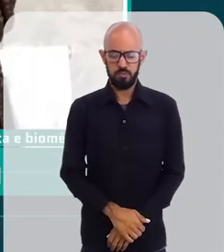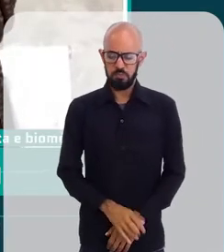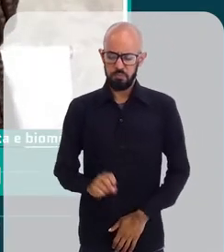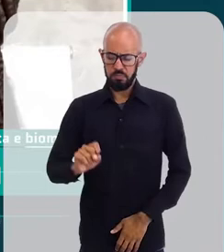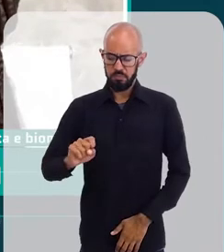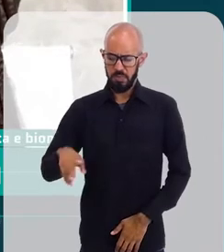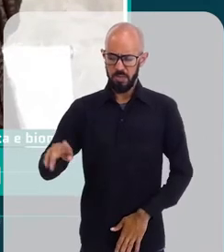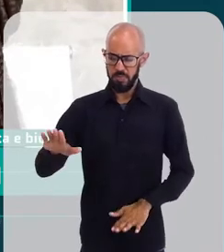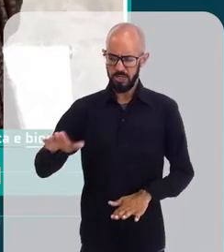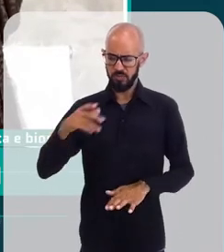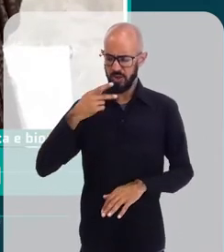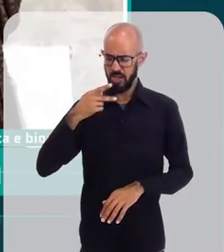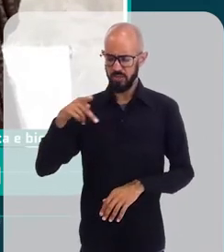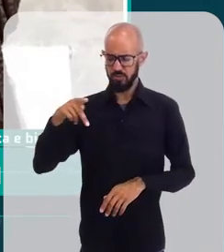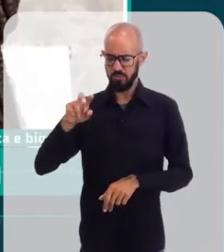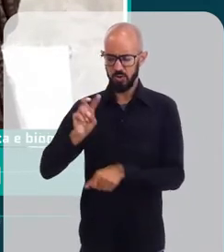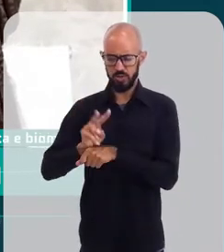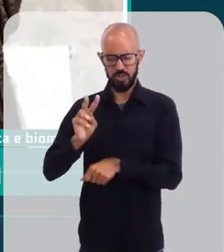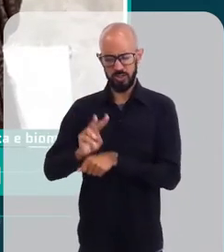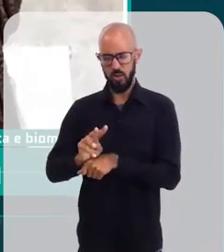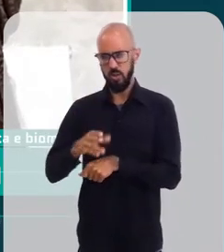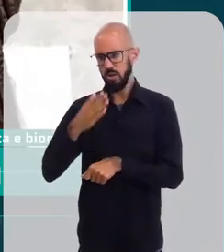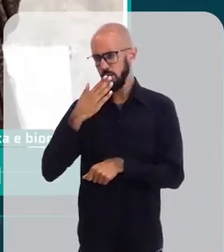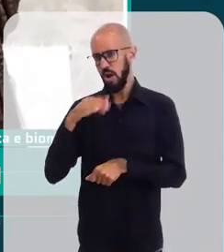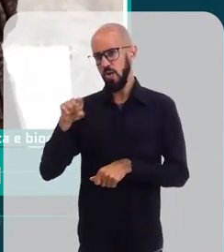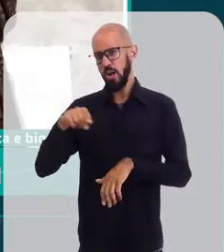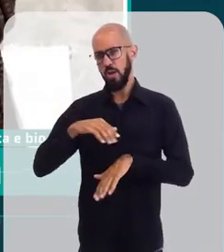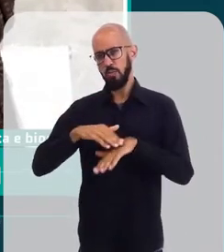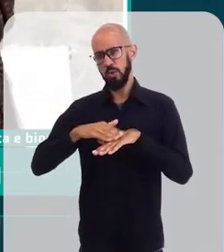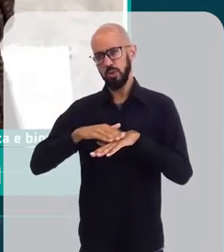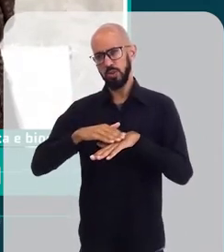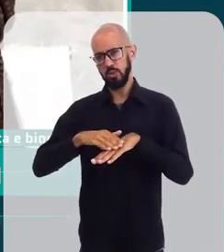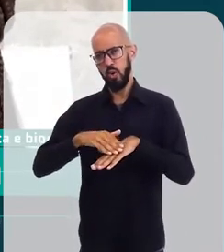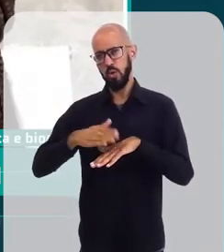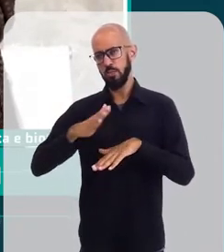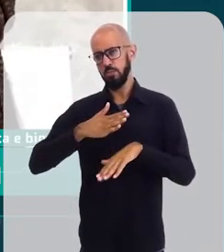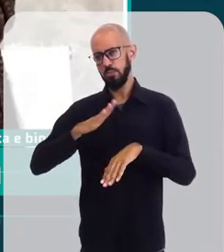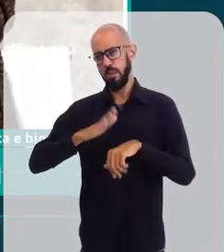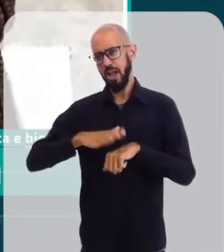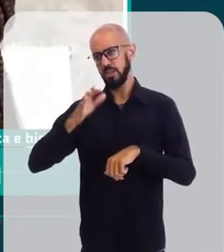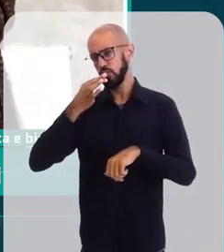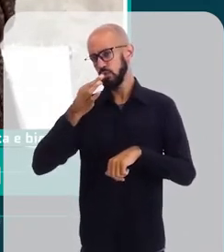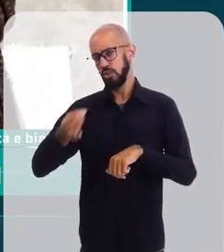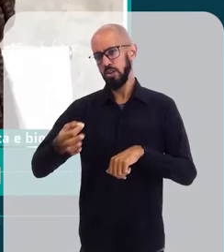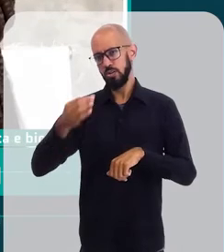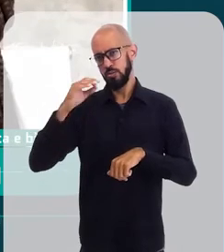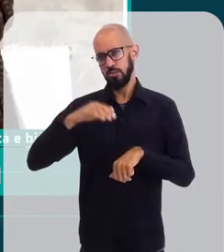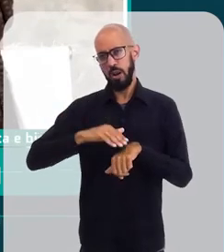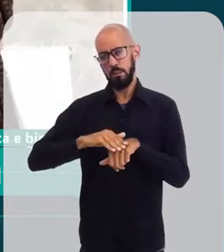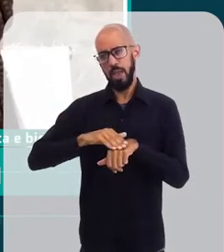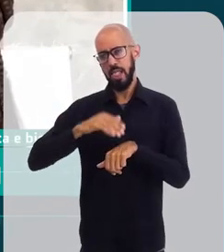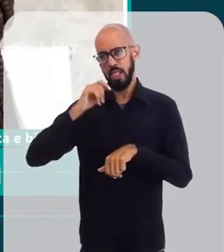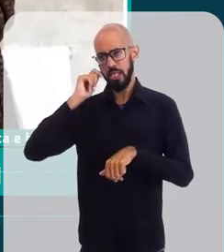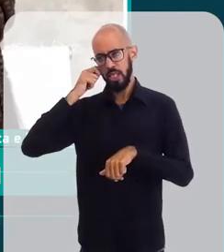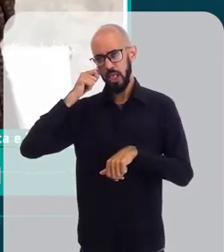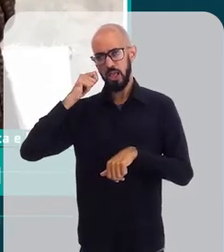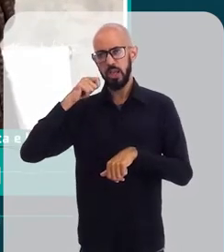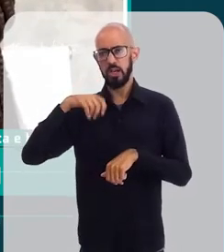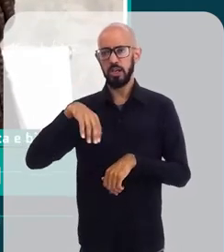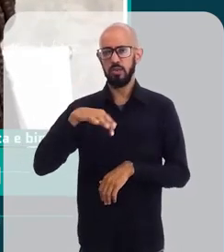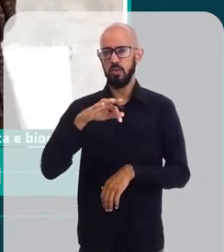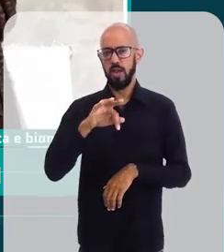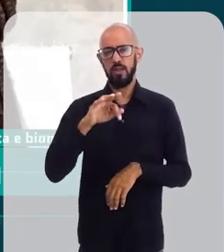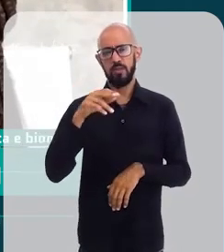falando em proteção, qual é os protetores que são mais indicados para a pele negra, fator,